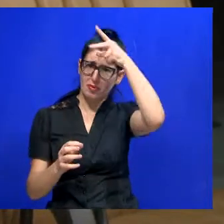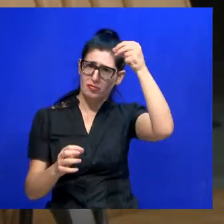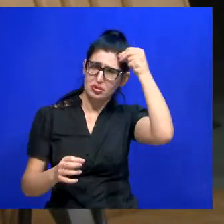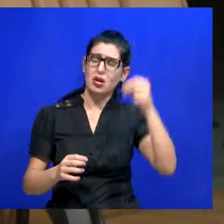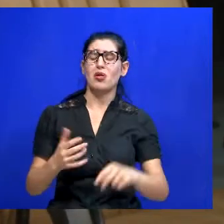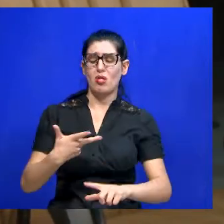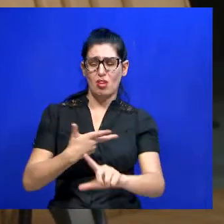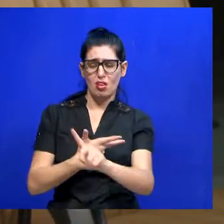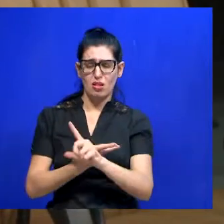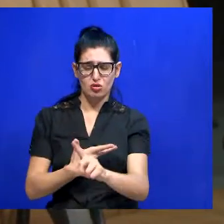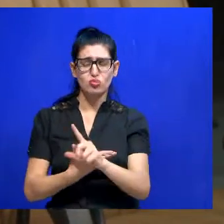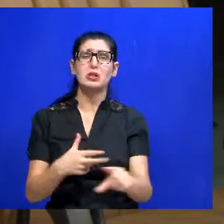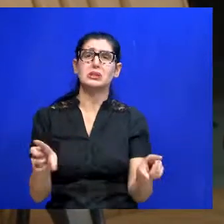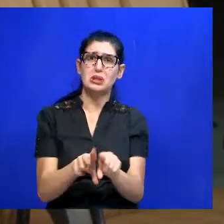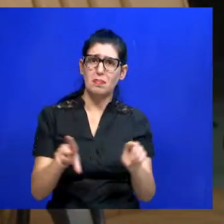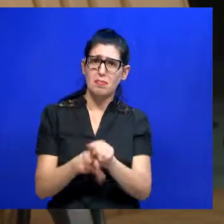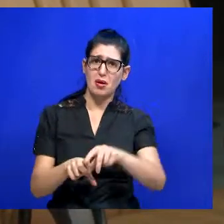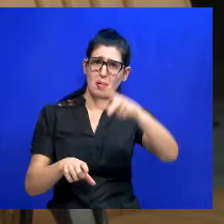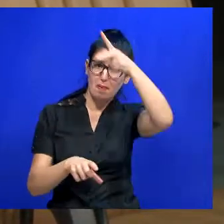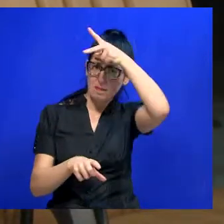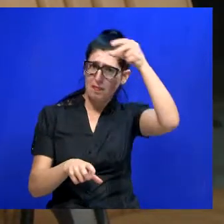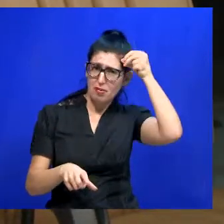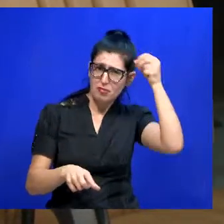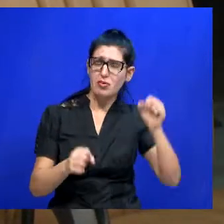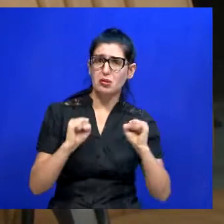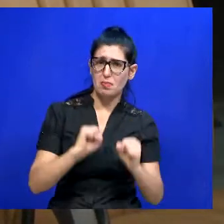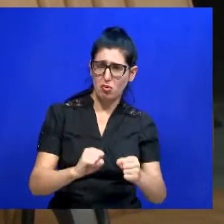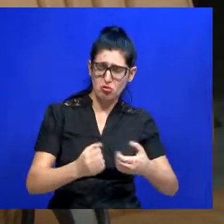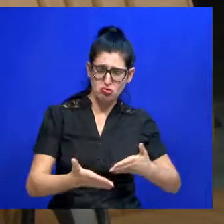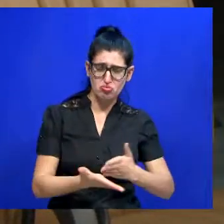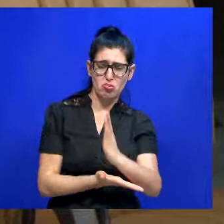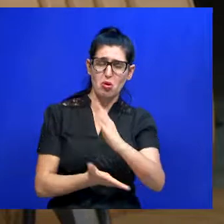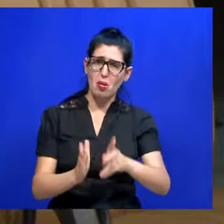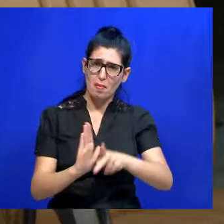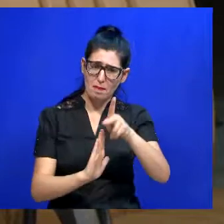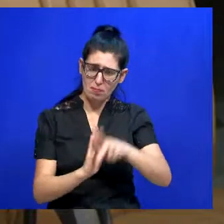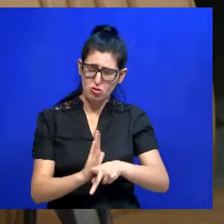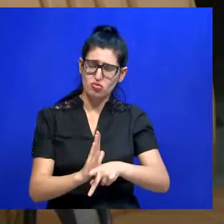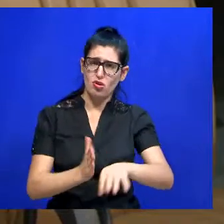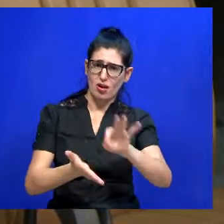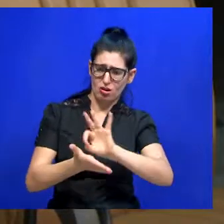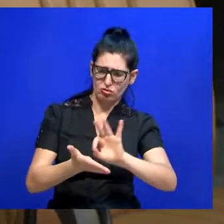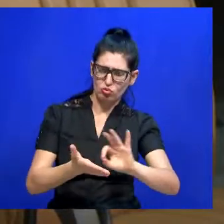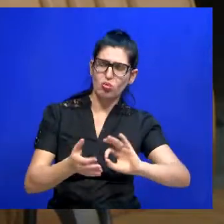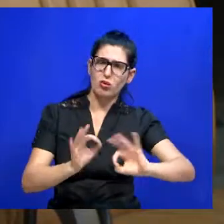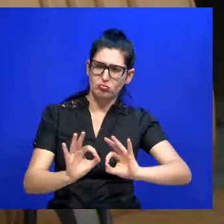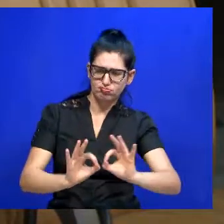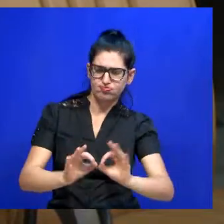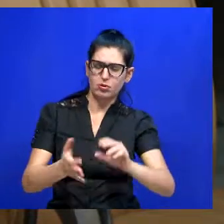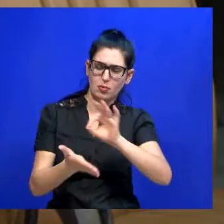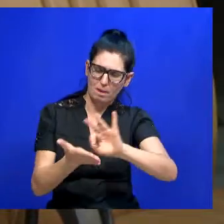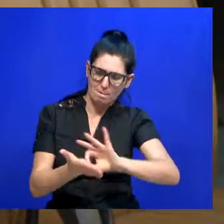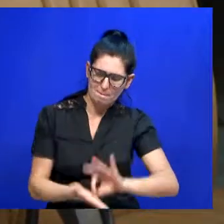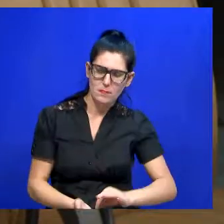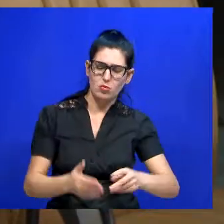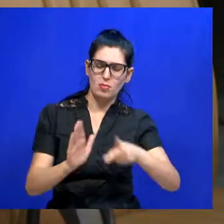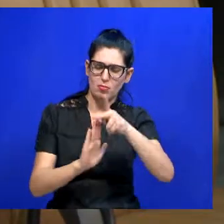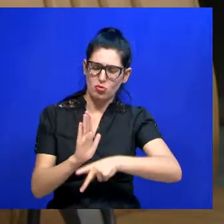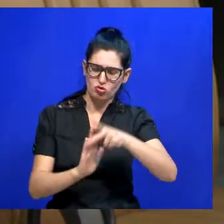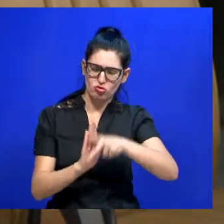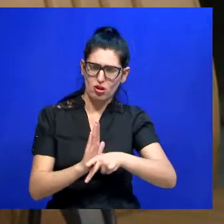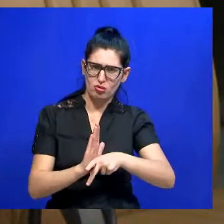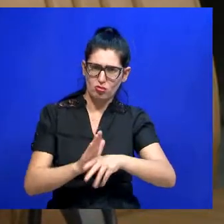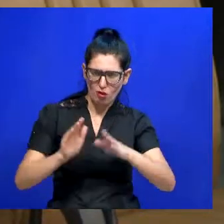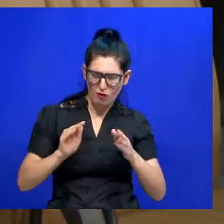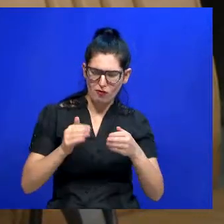o legislativo como o prefeito, ele pode fazer o projeto, a determinar a especificidade daquele projeto,